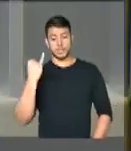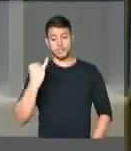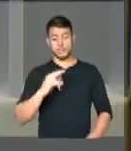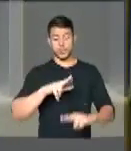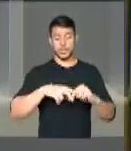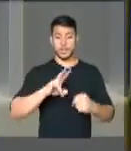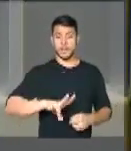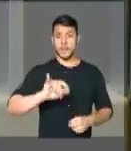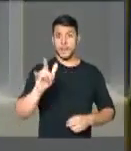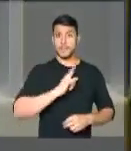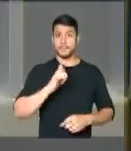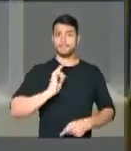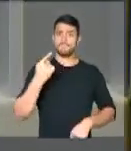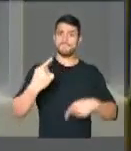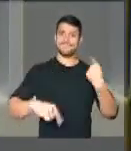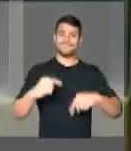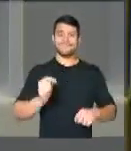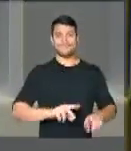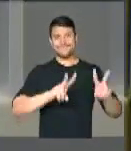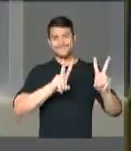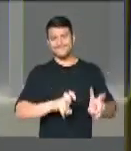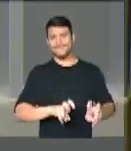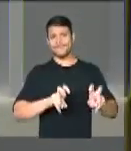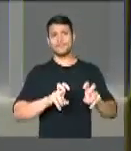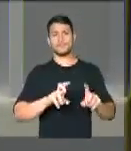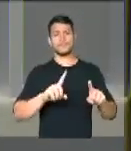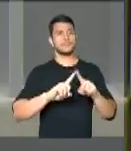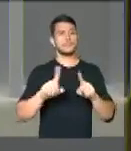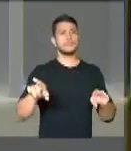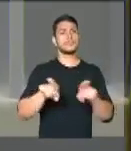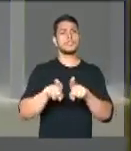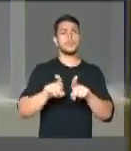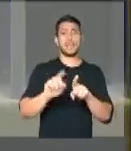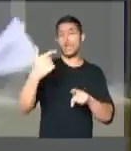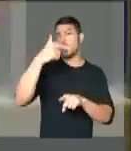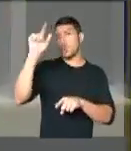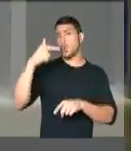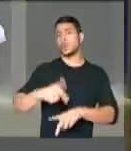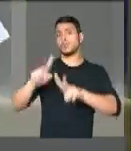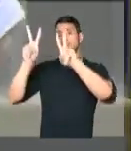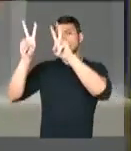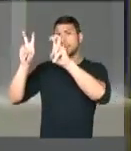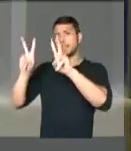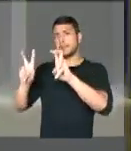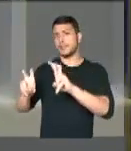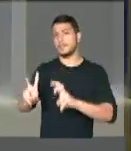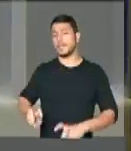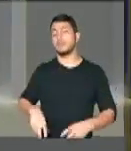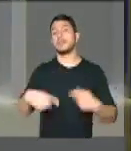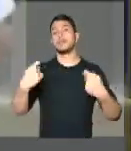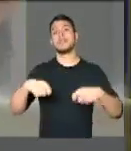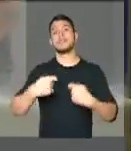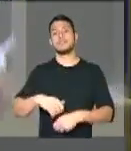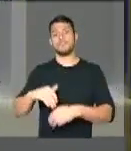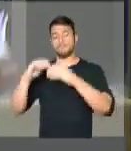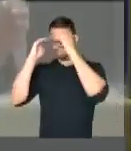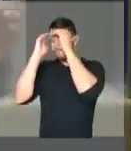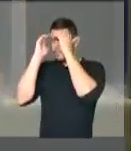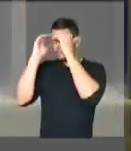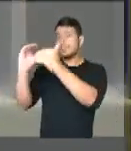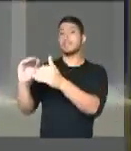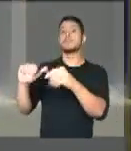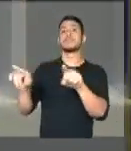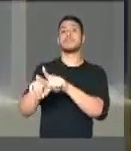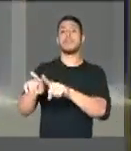vai tratar desse tema, mas vai tratar de muitos outros espalhados no Brasil e que requer da nossa parte a